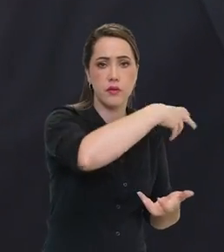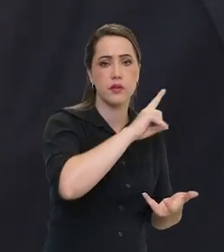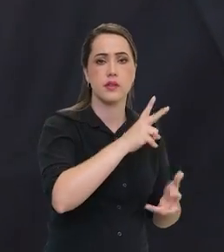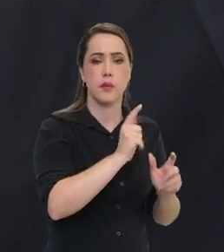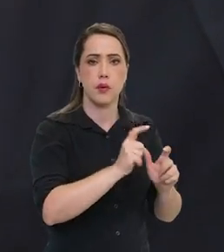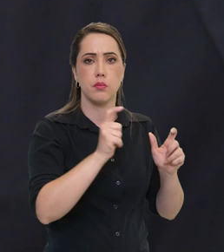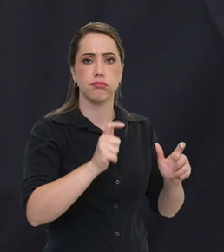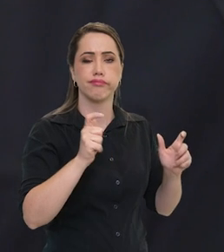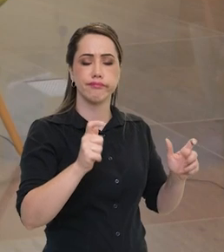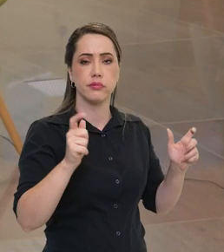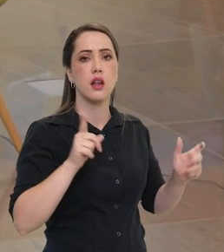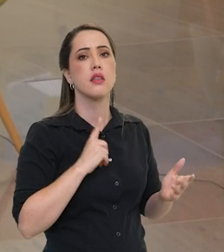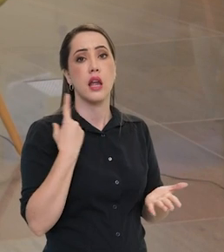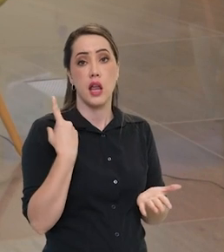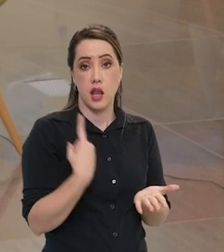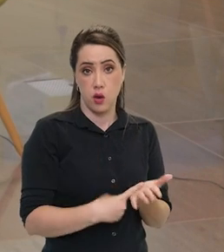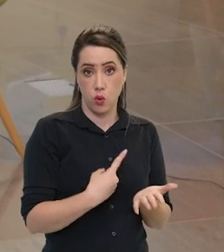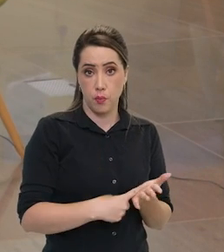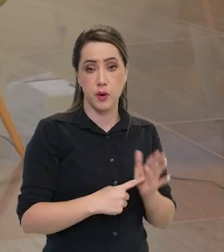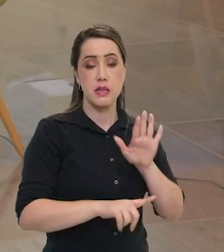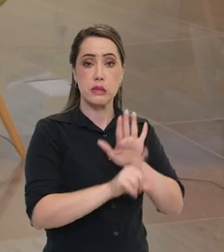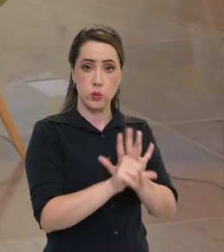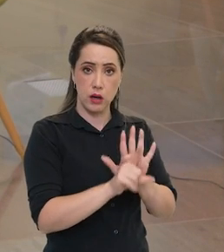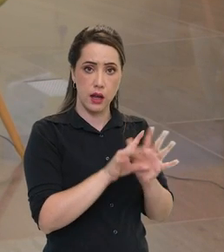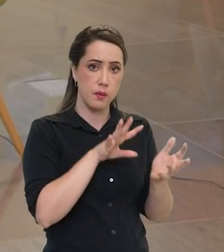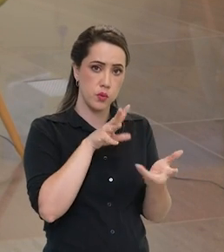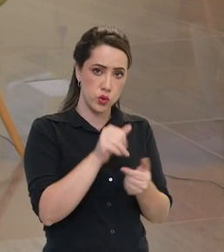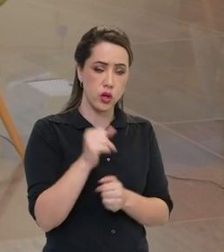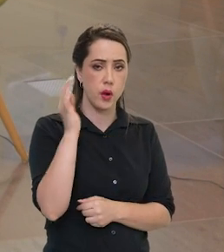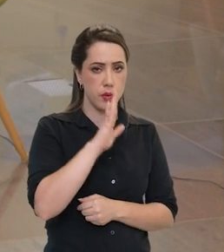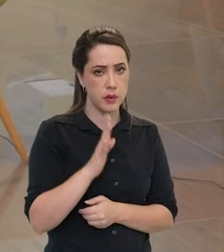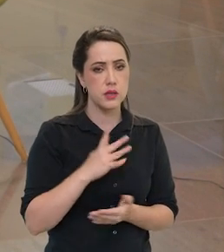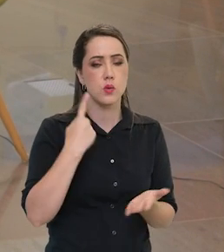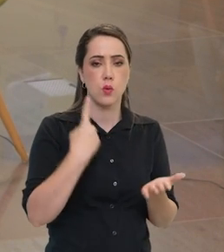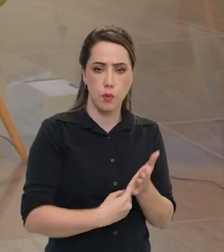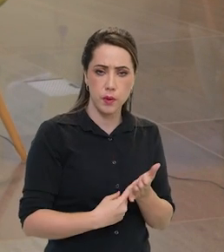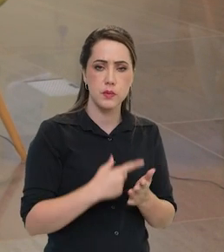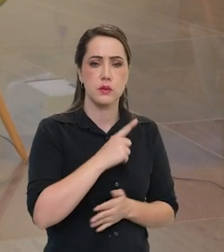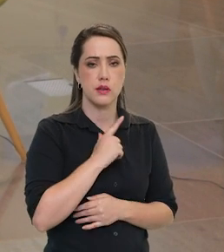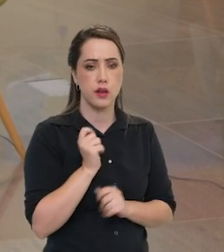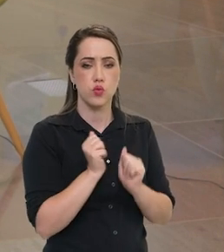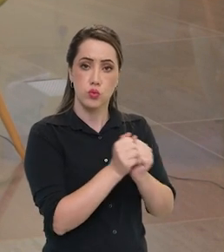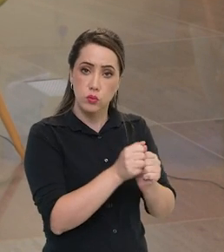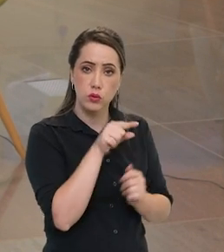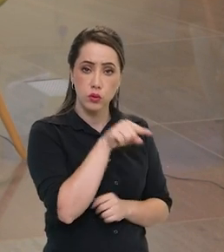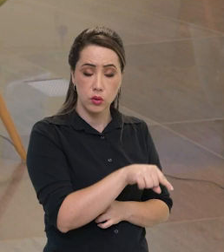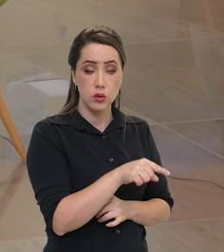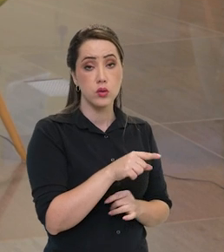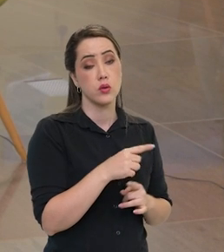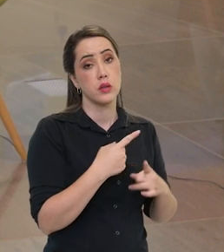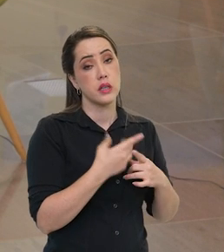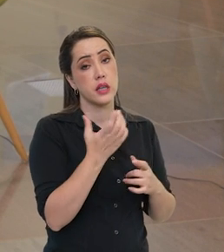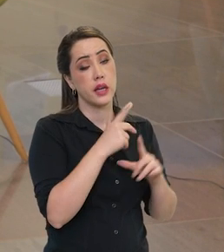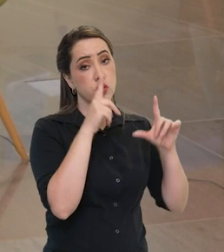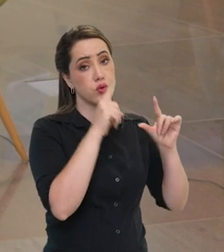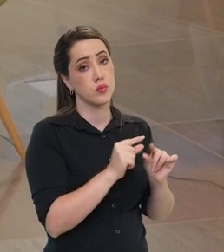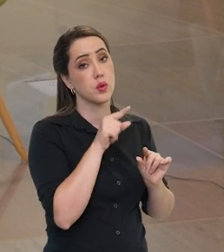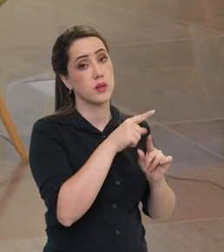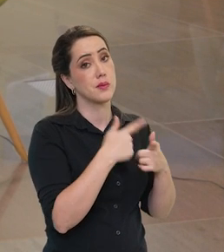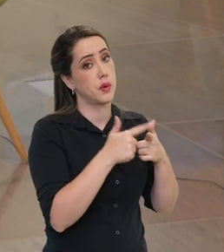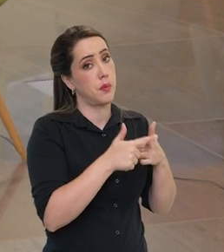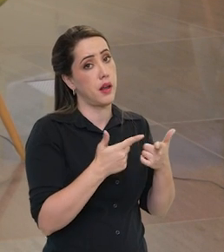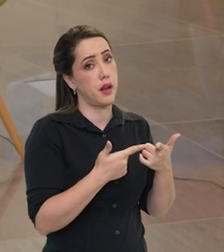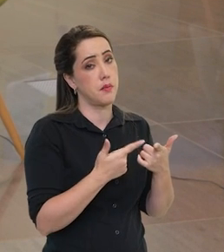acumulado de forma crescente. Existe legislação internacional, e o Brasil segue essa legislação, que procura reduzir esse